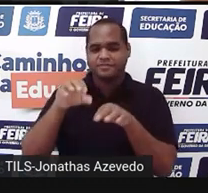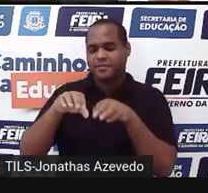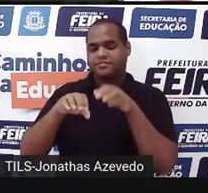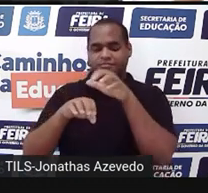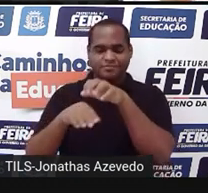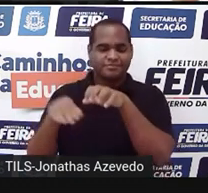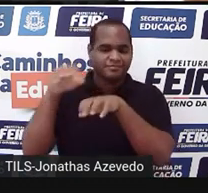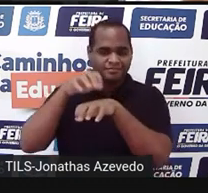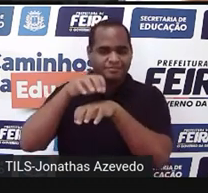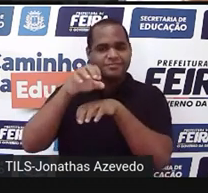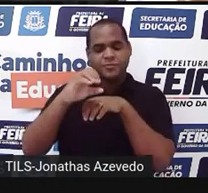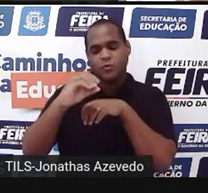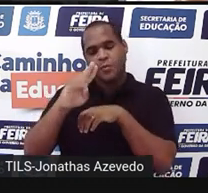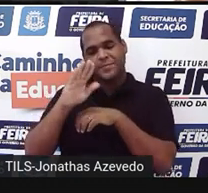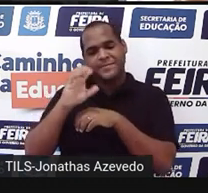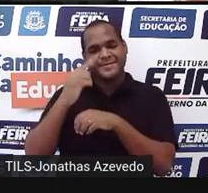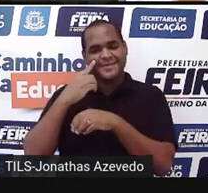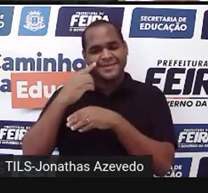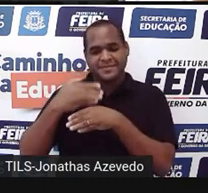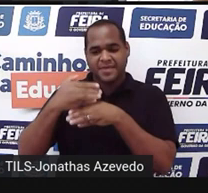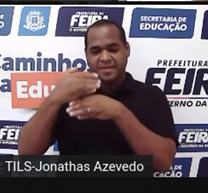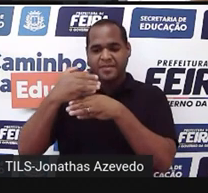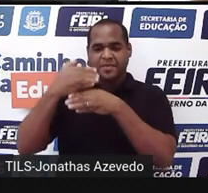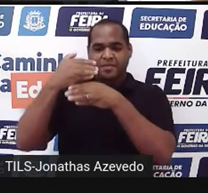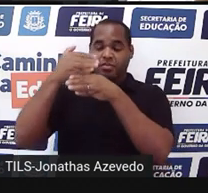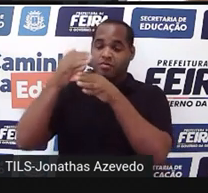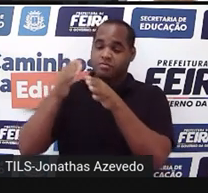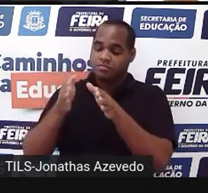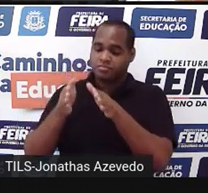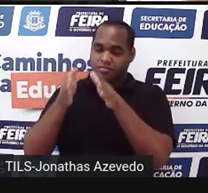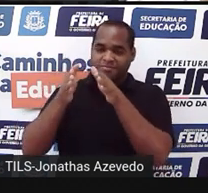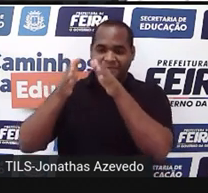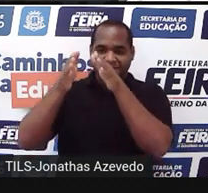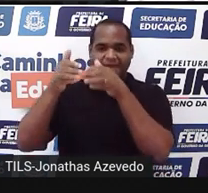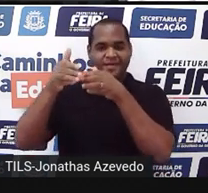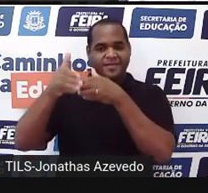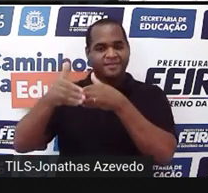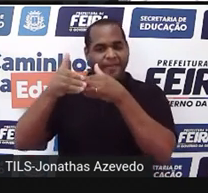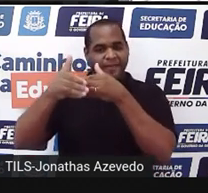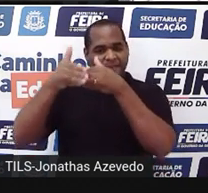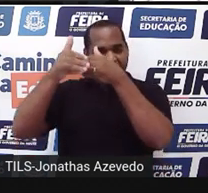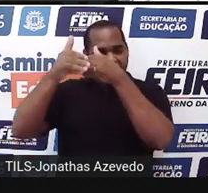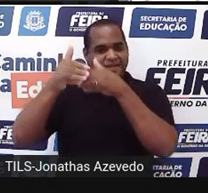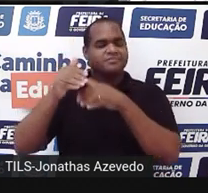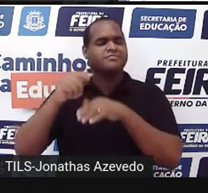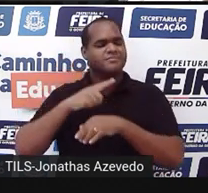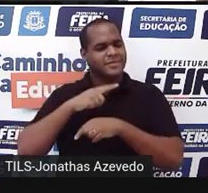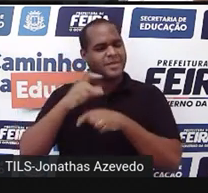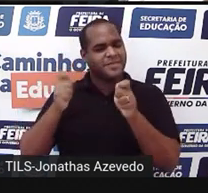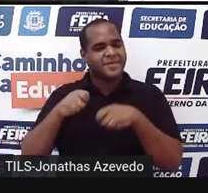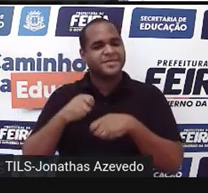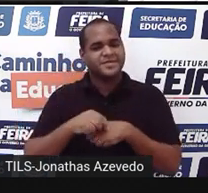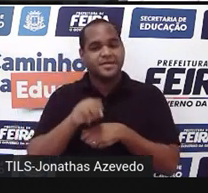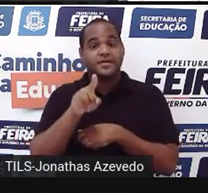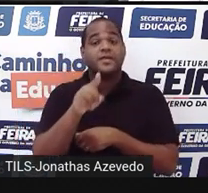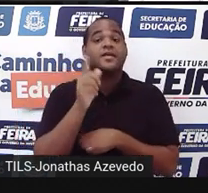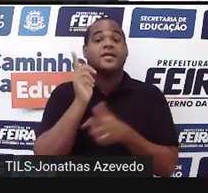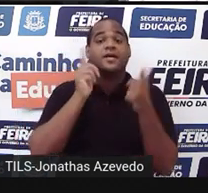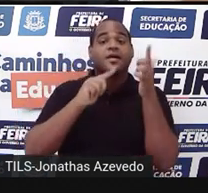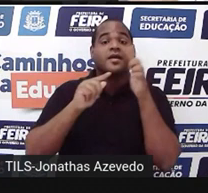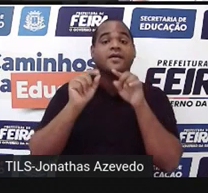do outro, de uma forma que esse empilhamento dos cubinhos dê ali,